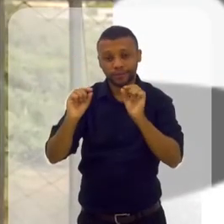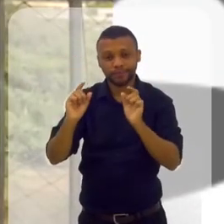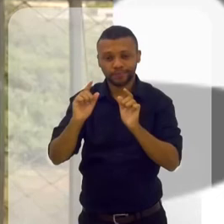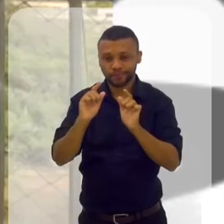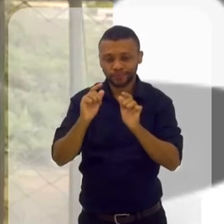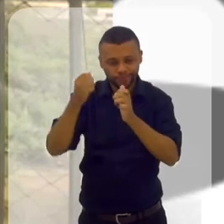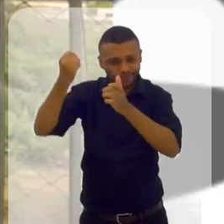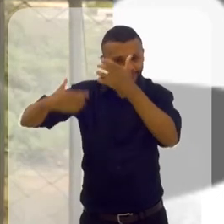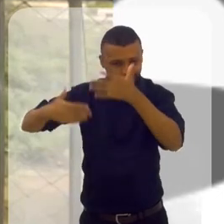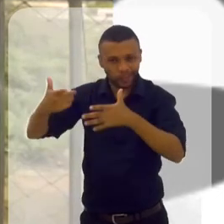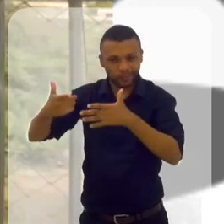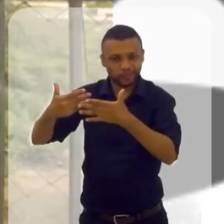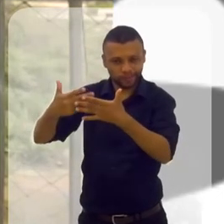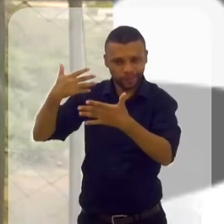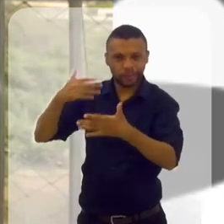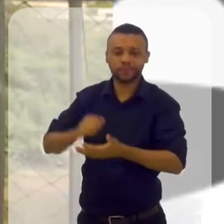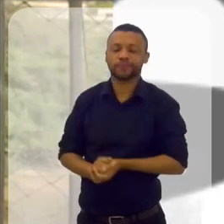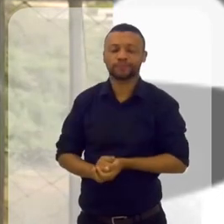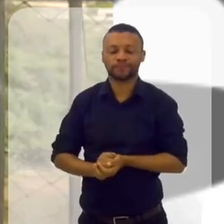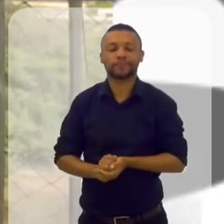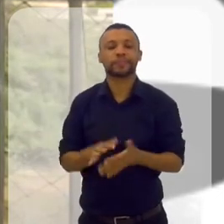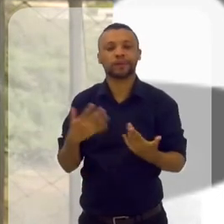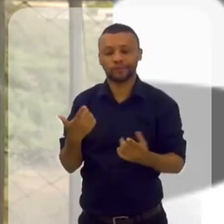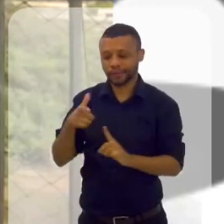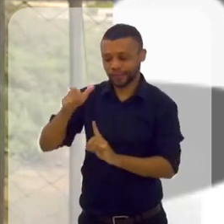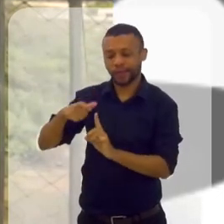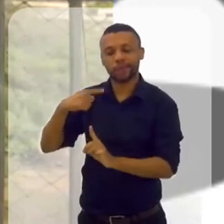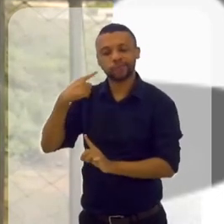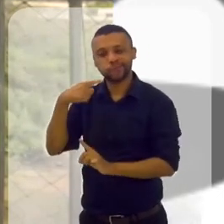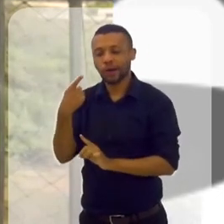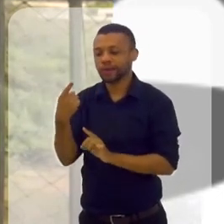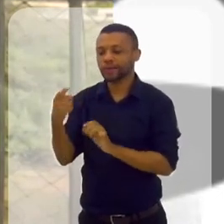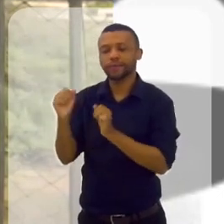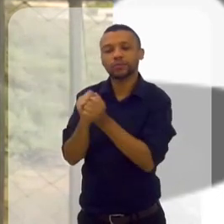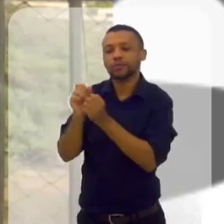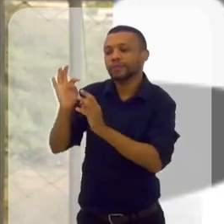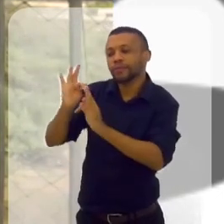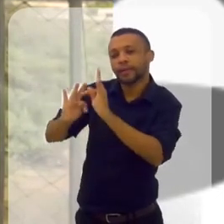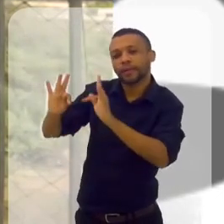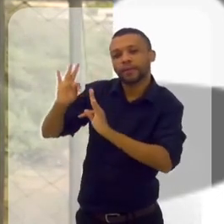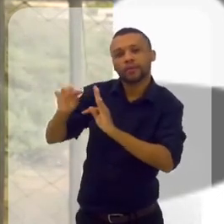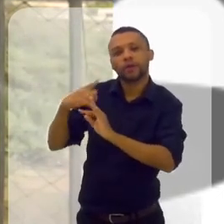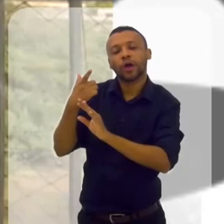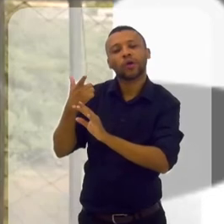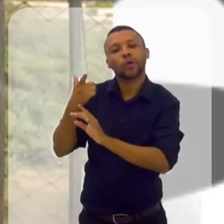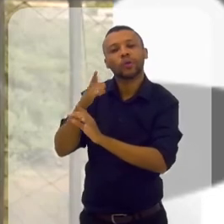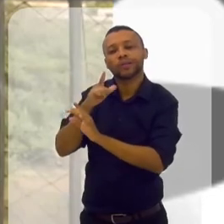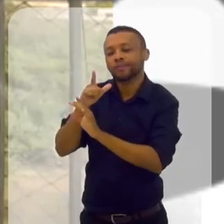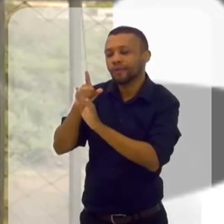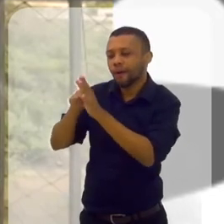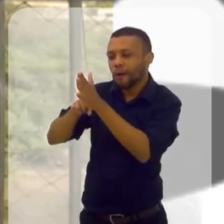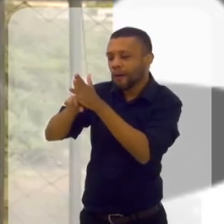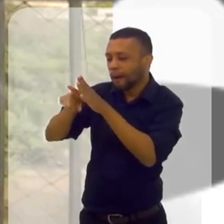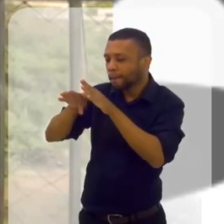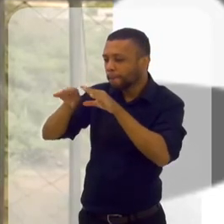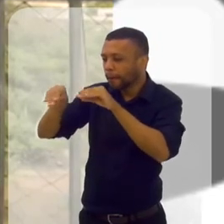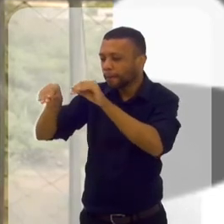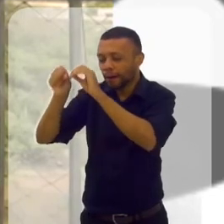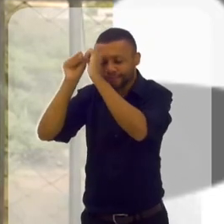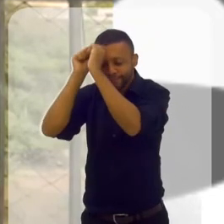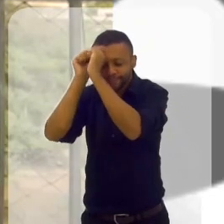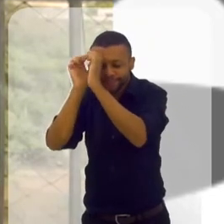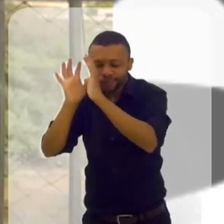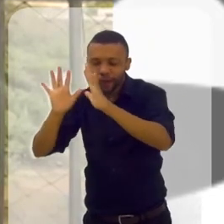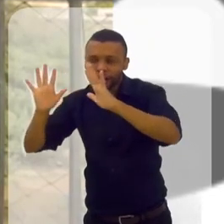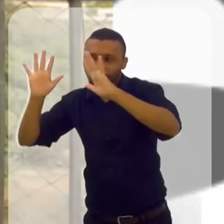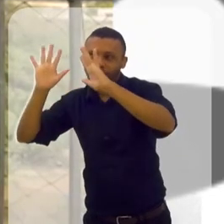advogada? Claro, claro que sim. Então tá bom. Então ela, ela passou comigo no processo, a gente acessou as memórias dela que ela não se